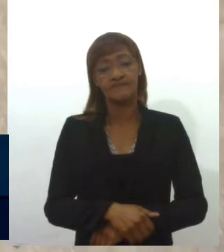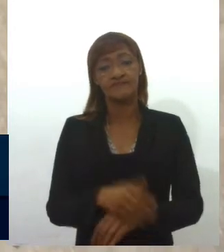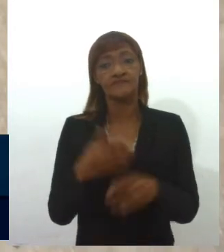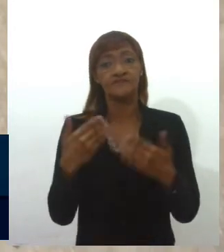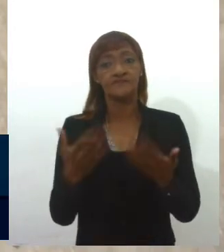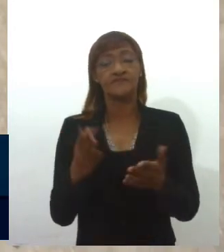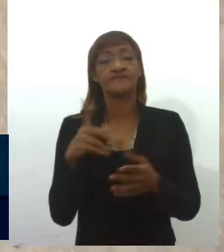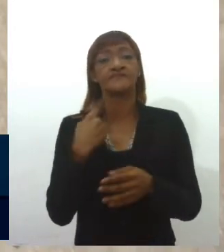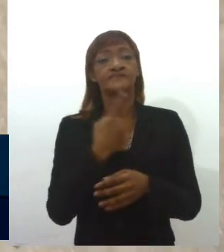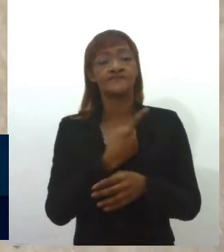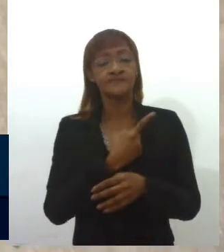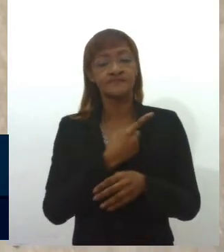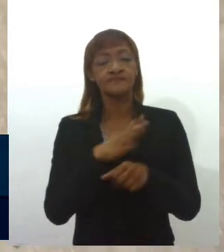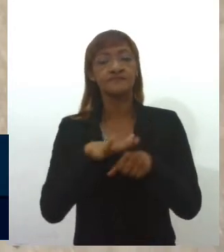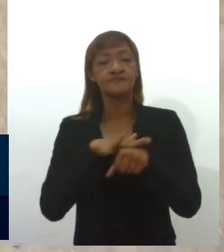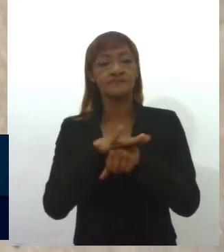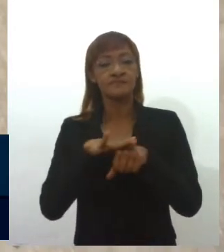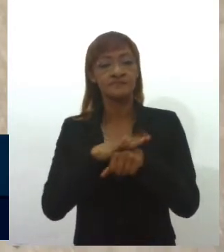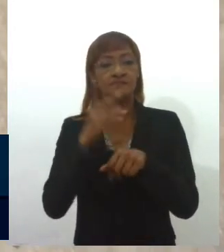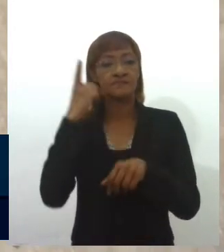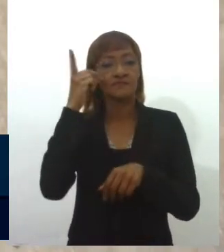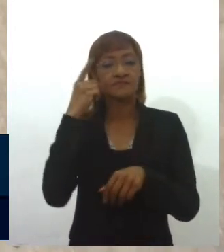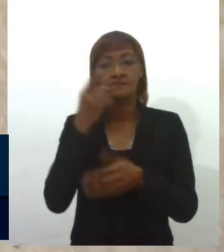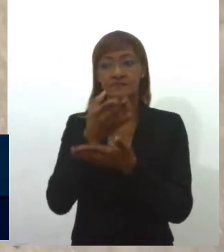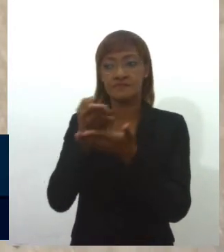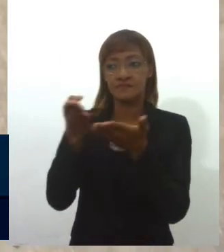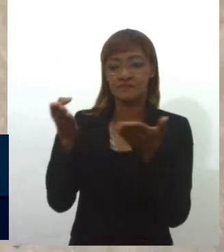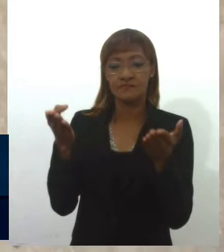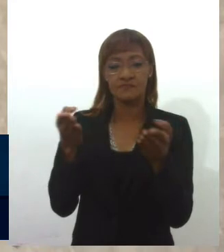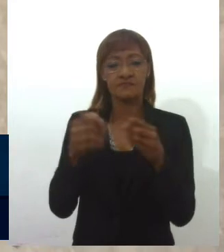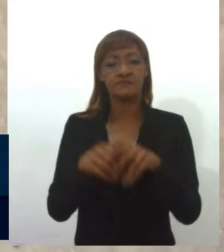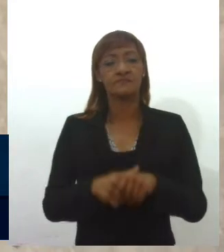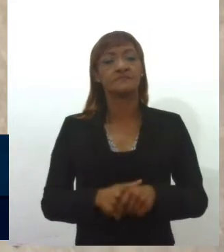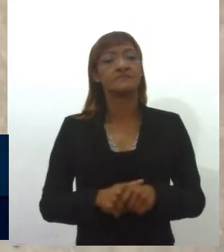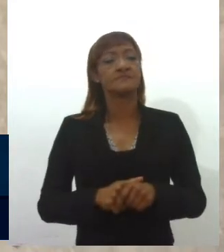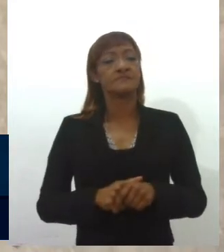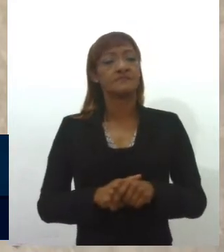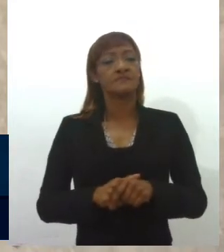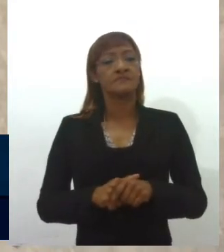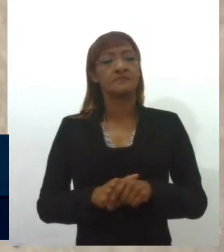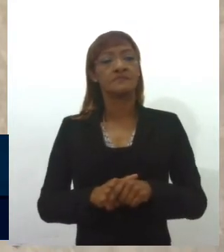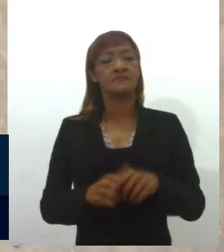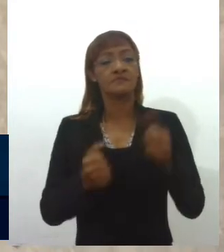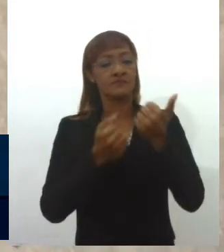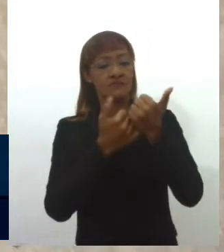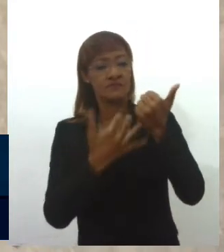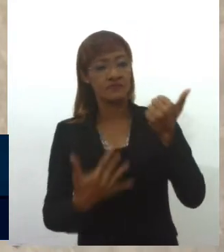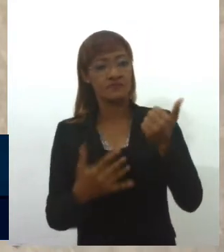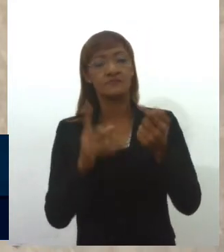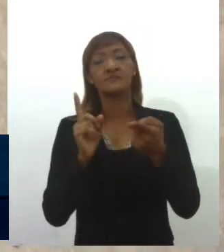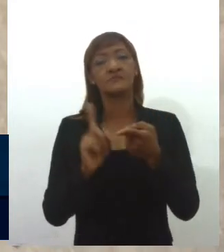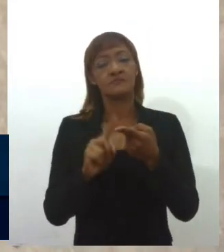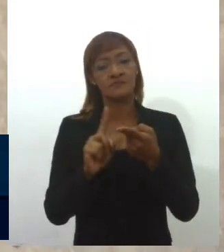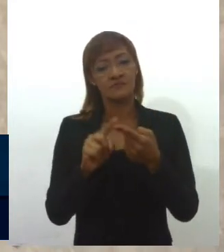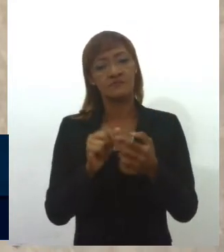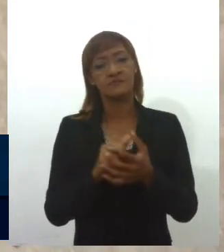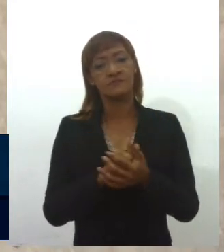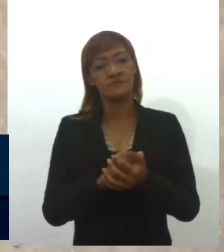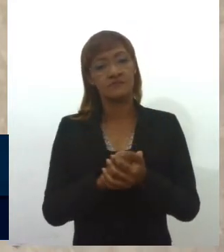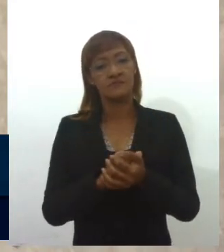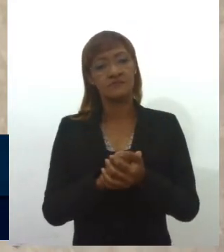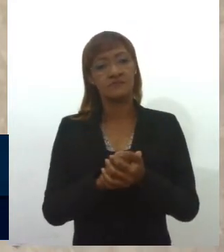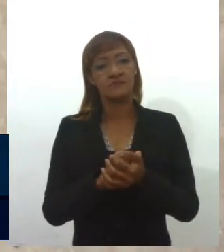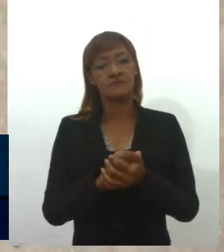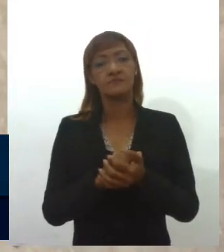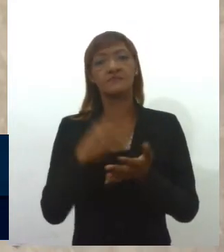conversamos com os deputados, conversamos com a mesa diretora e concluímos